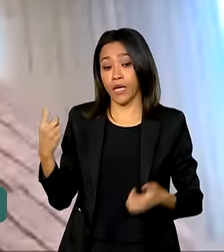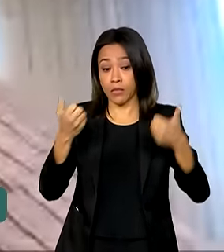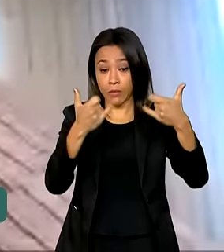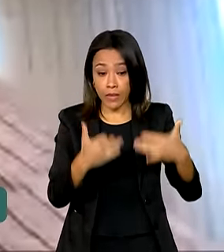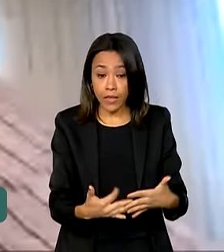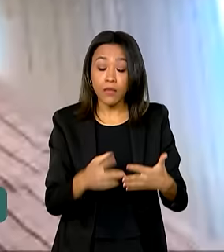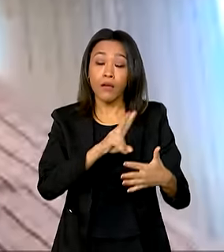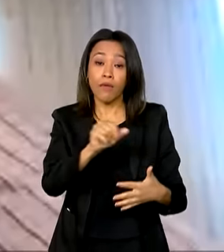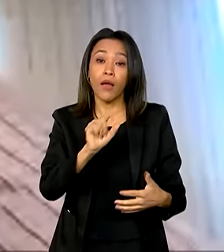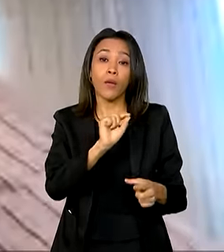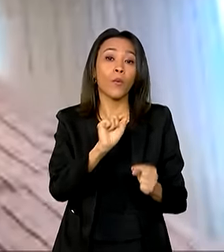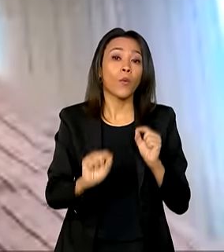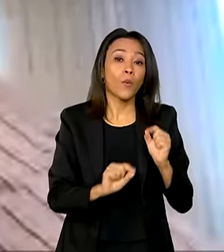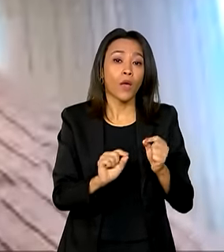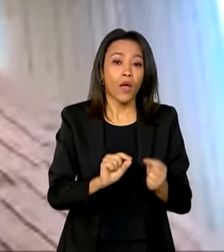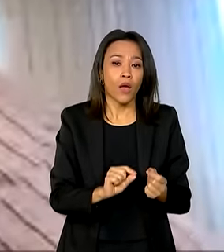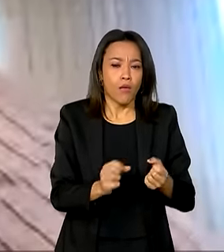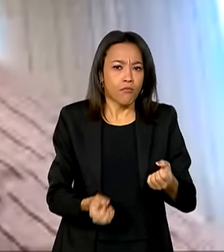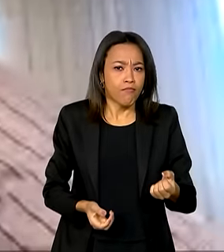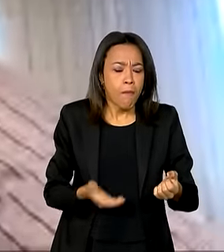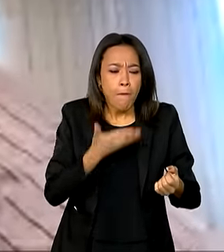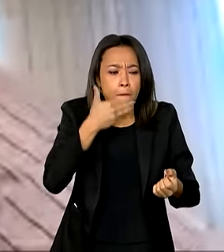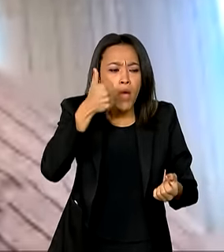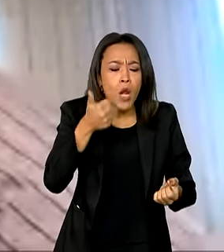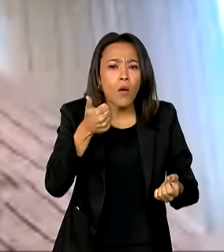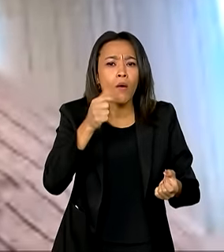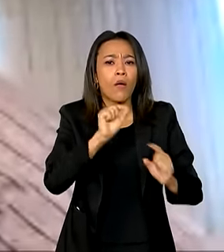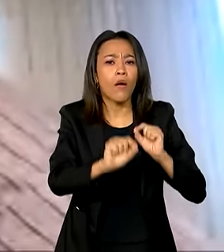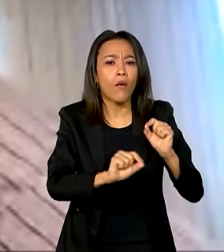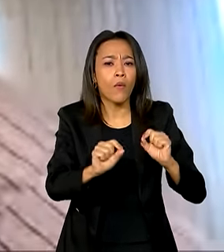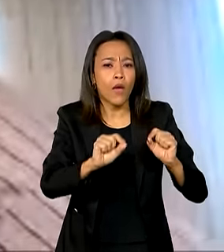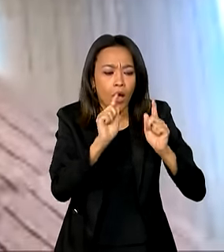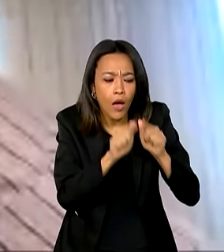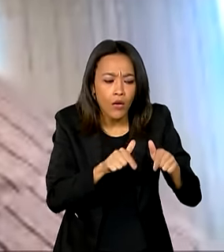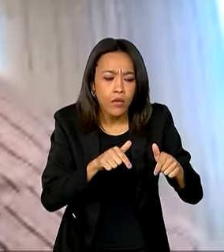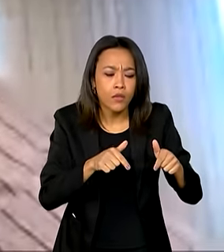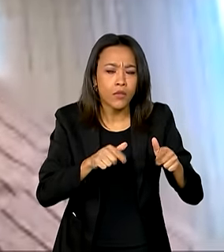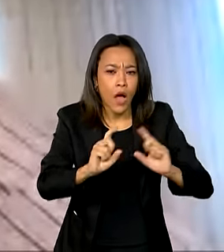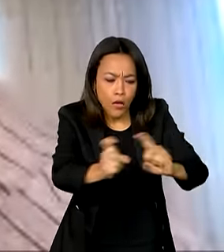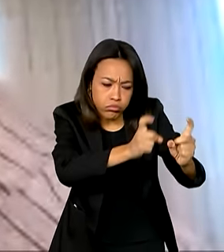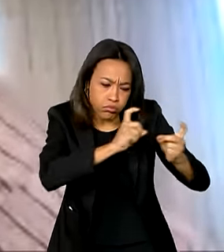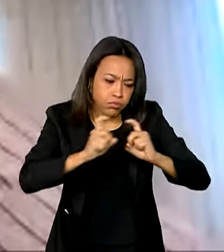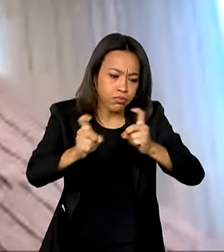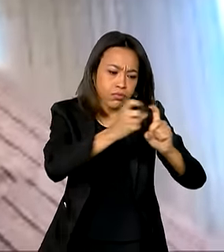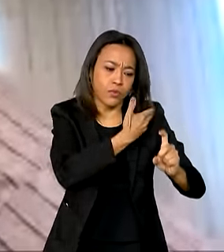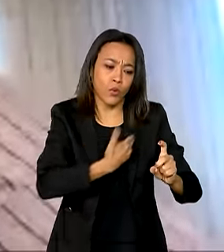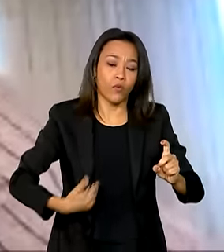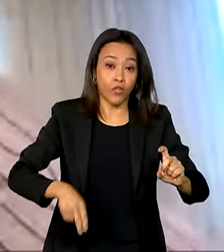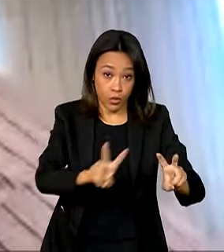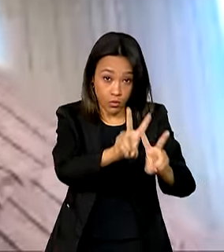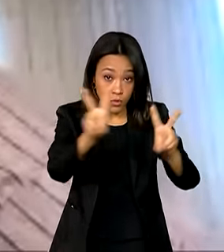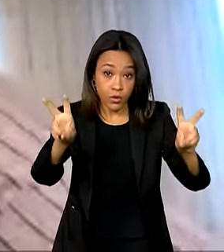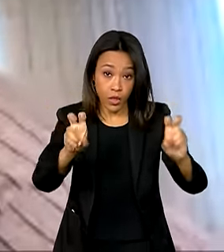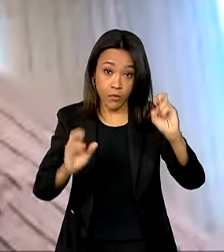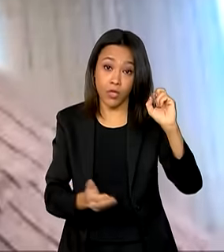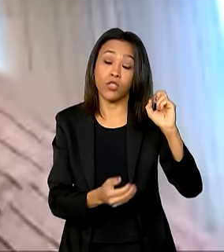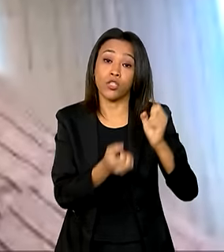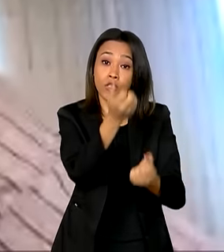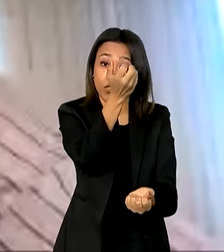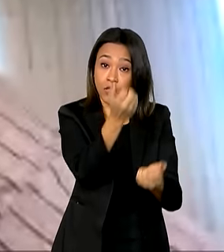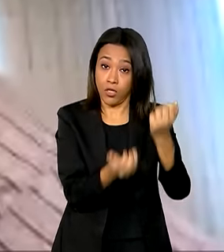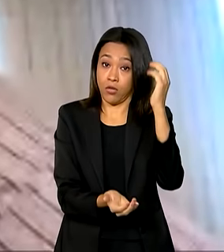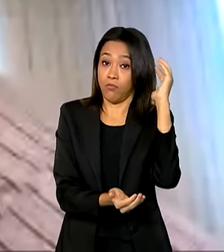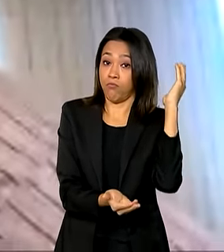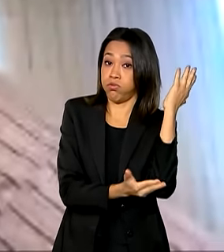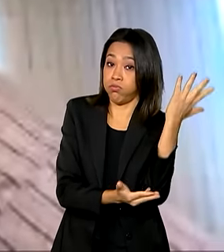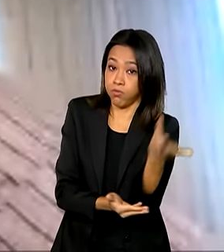em melhorar a governança, que é a ação de governo sobre o tema do desmatamento, com a criação de uma